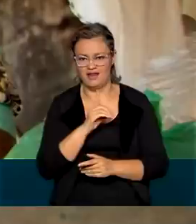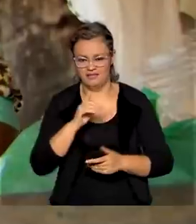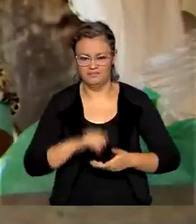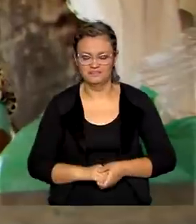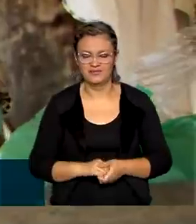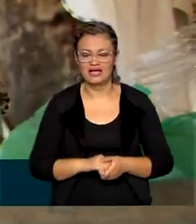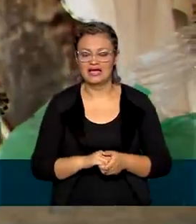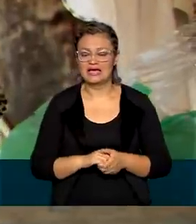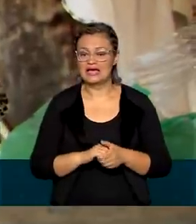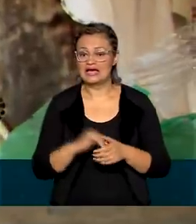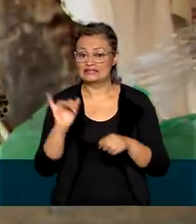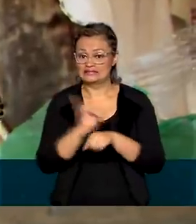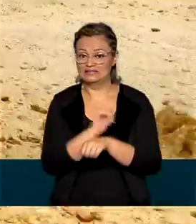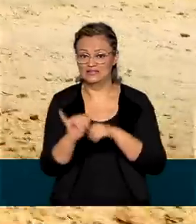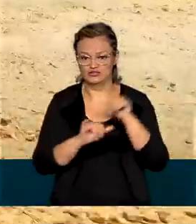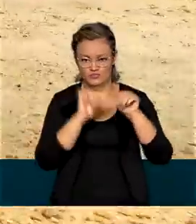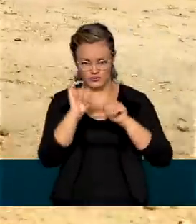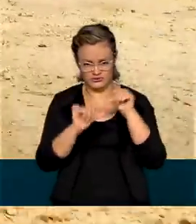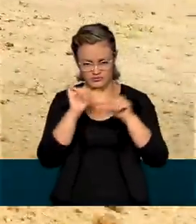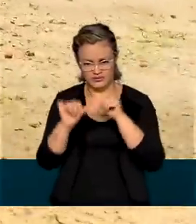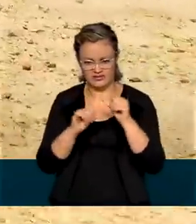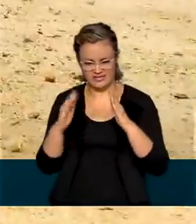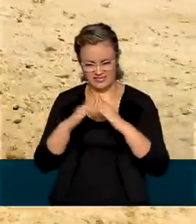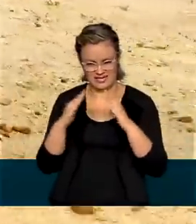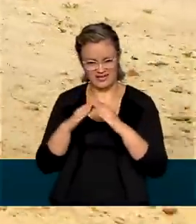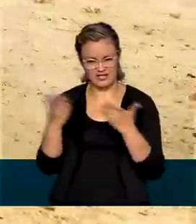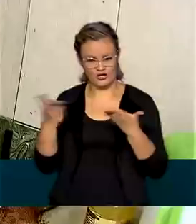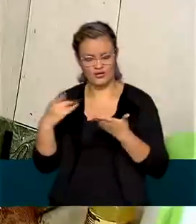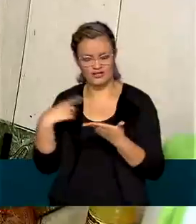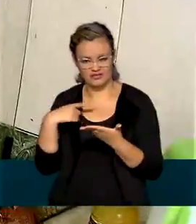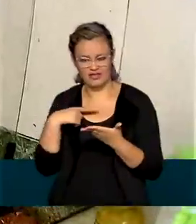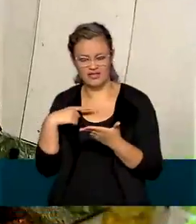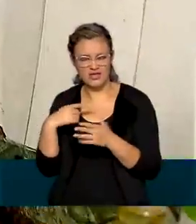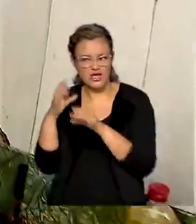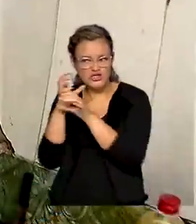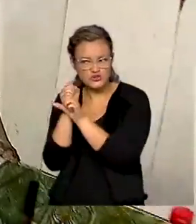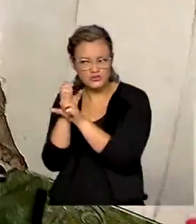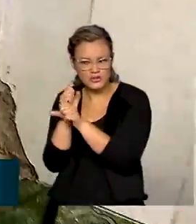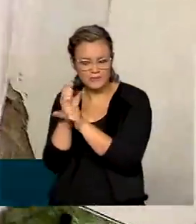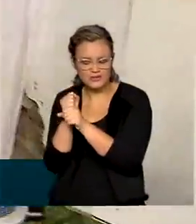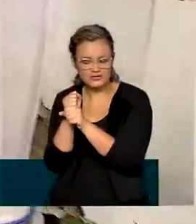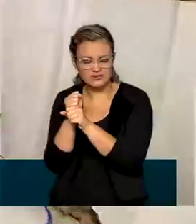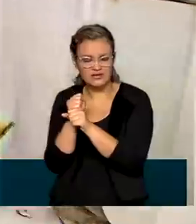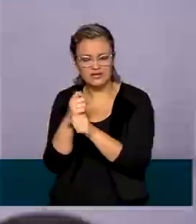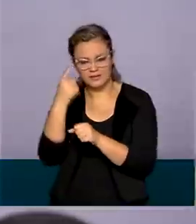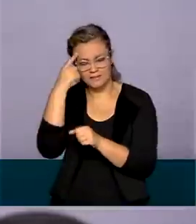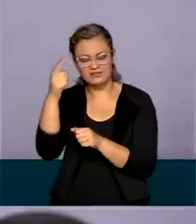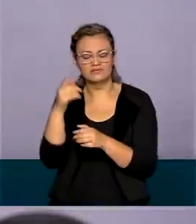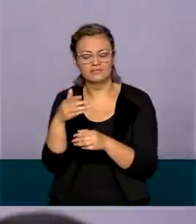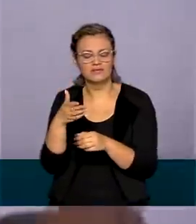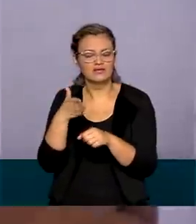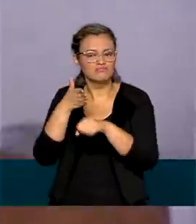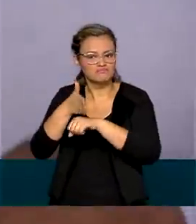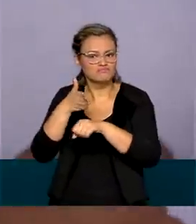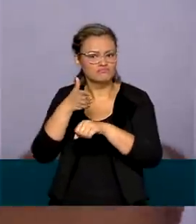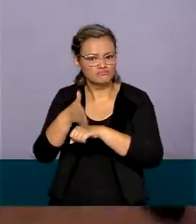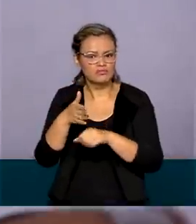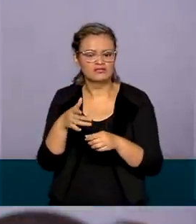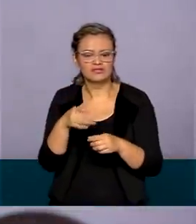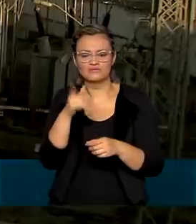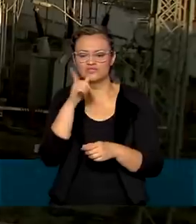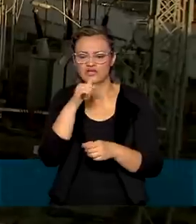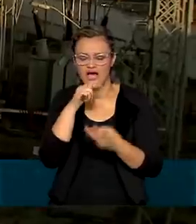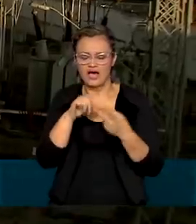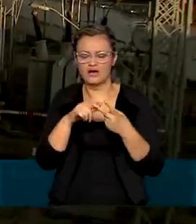na metodologia, os domicílios improvisados agora são contabilizados. Também a frequência de abastecimento